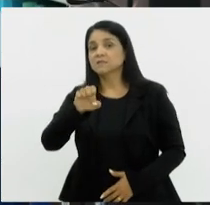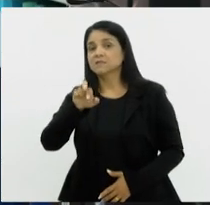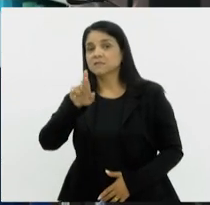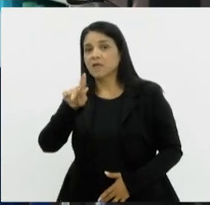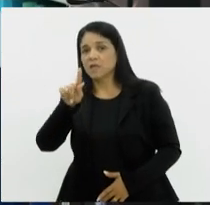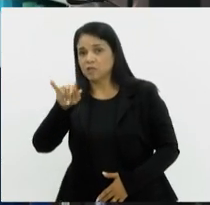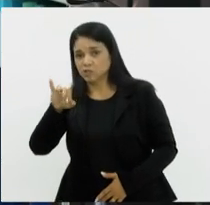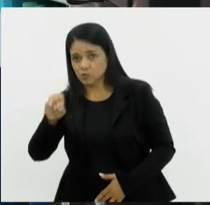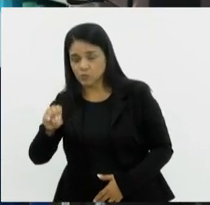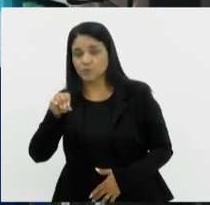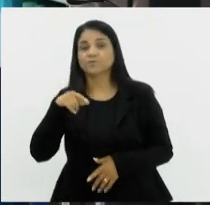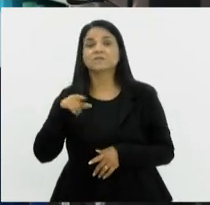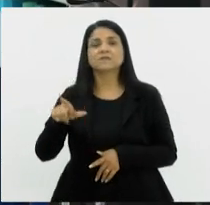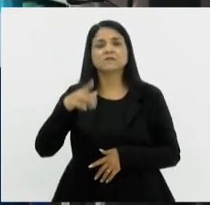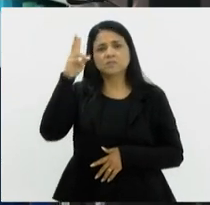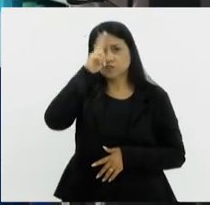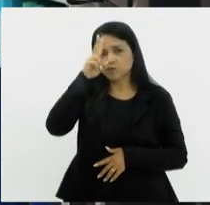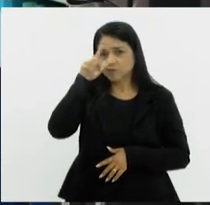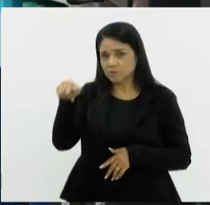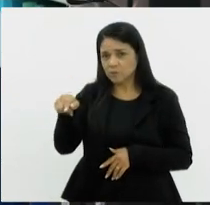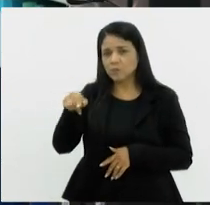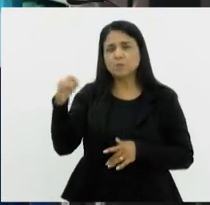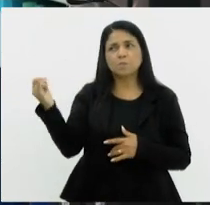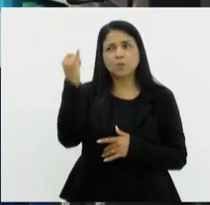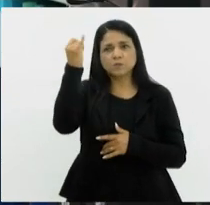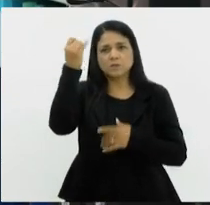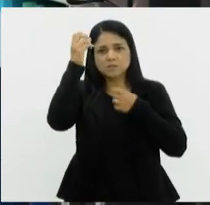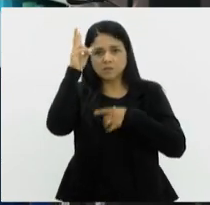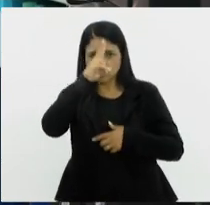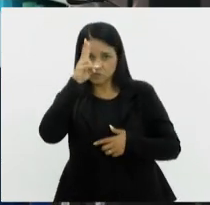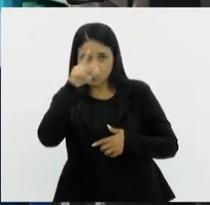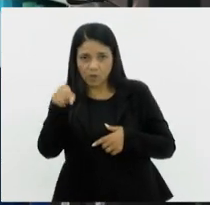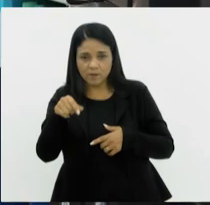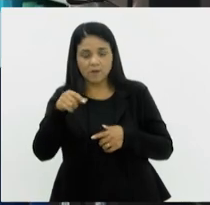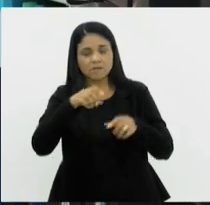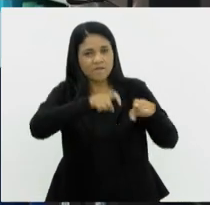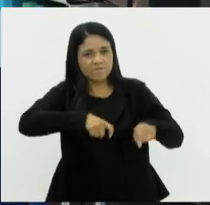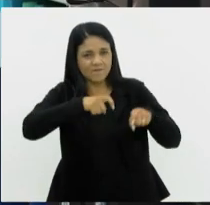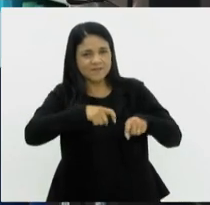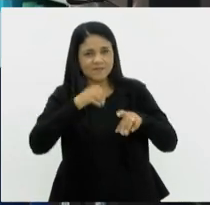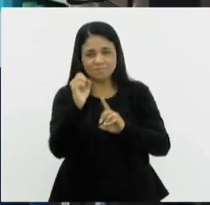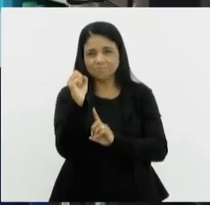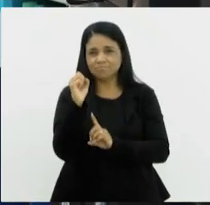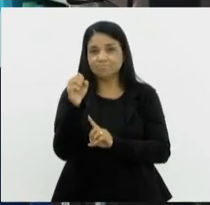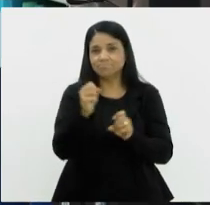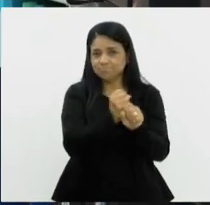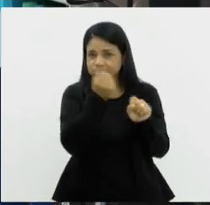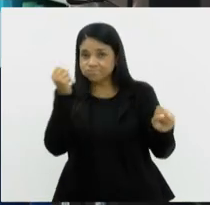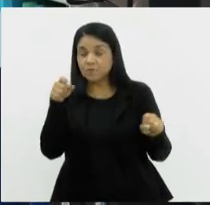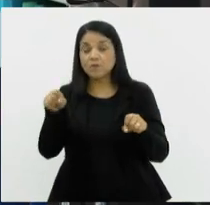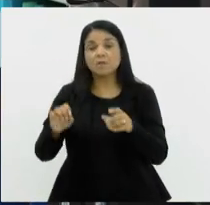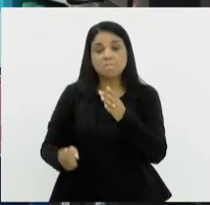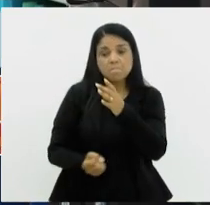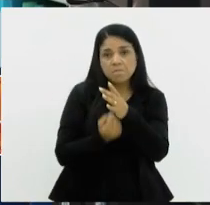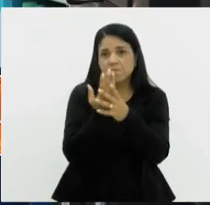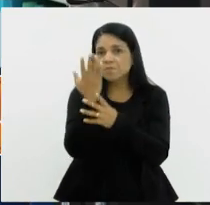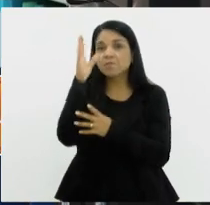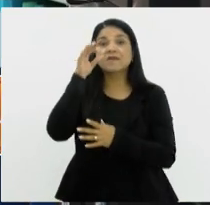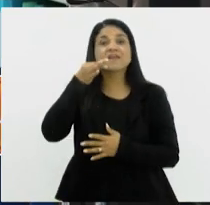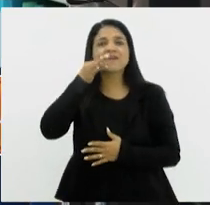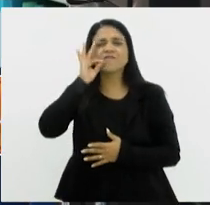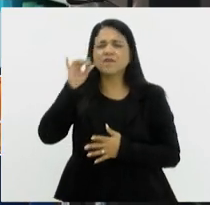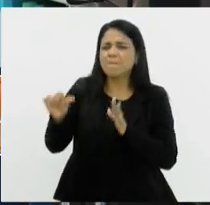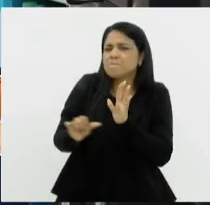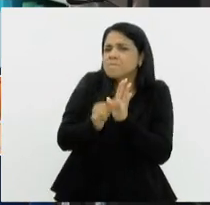vai explicar a importância histórica da fazenda, onde foram plantadas as primeiras mudas de café do país. Esta fazenda tem um outro